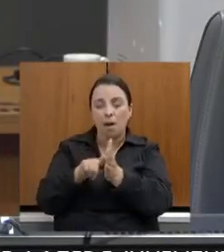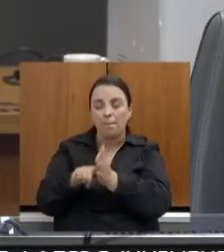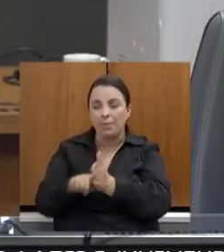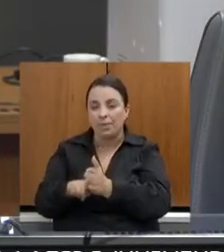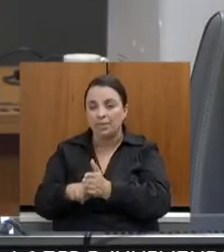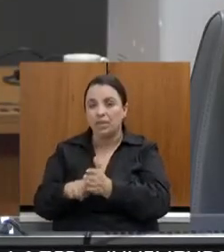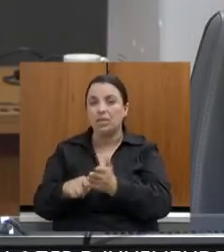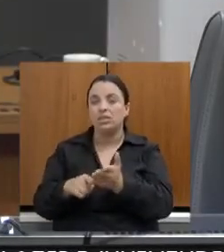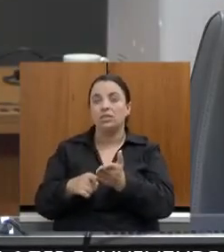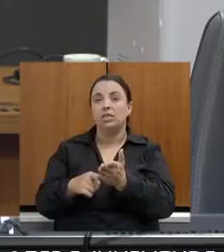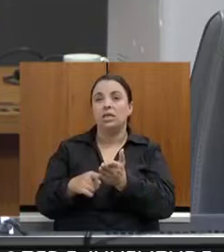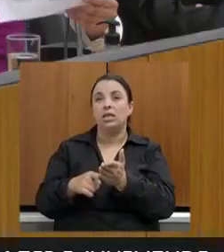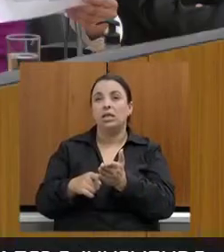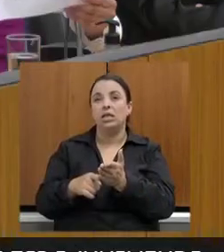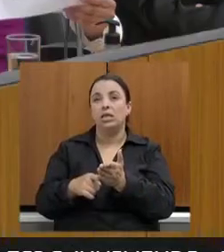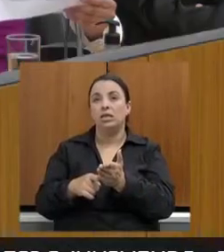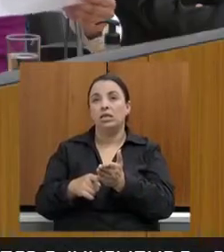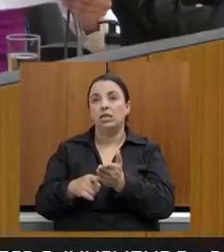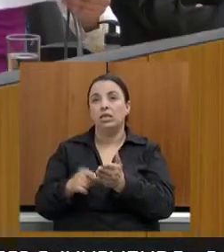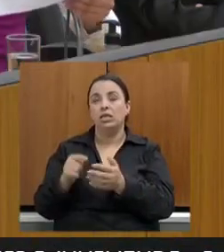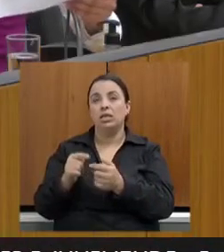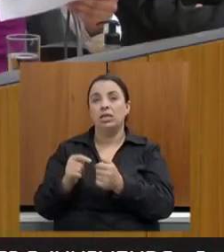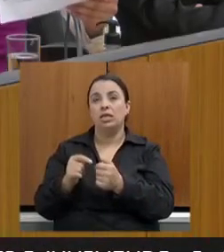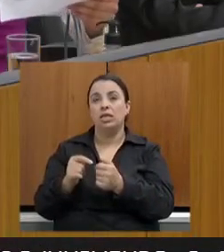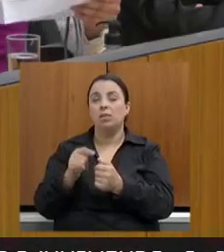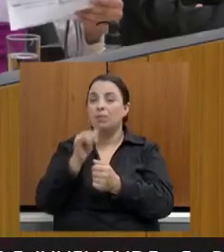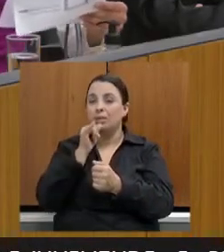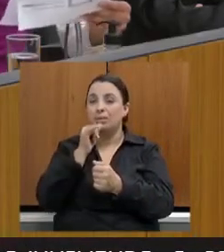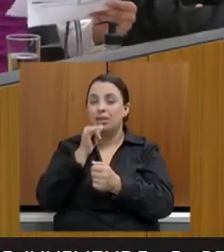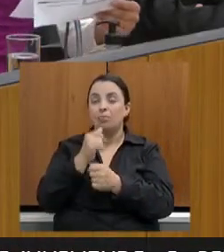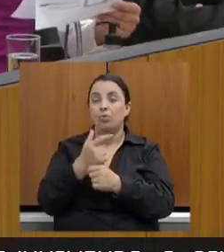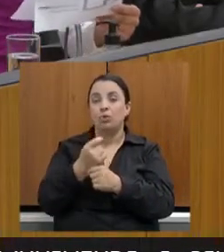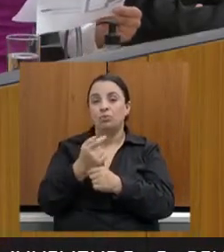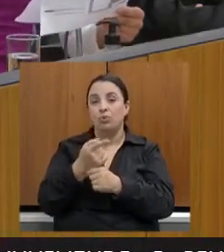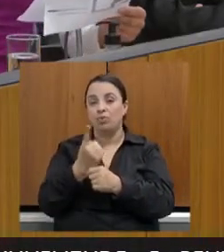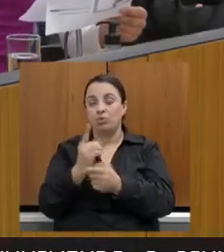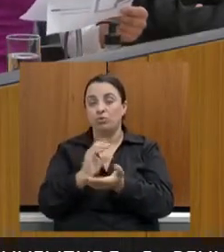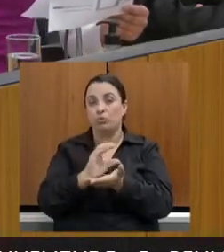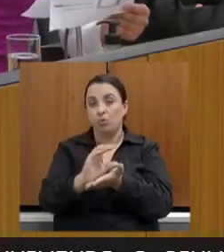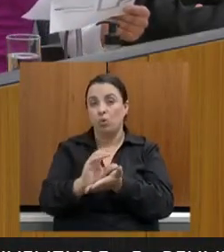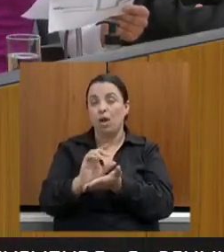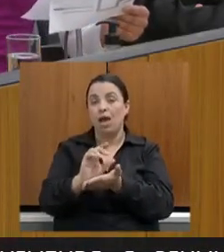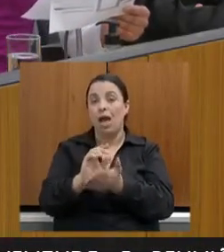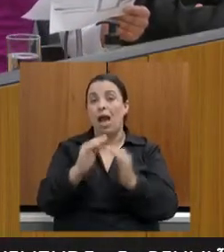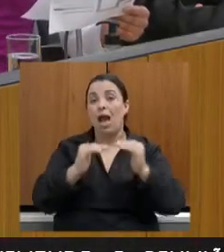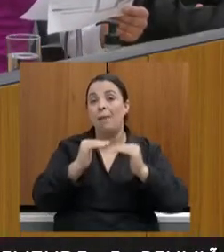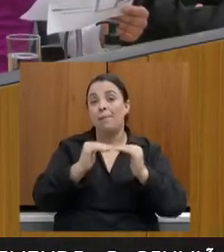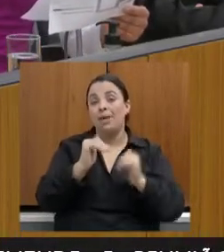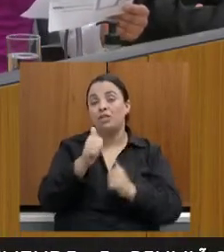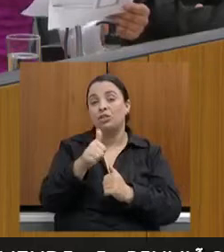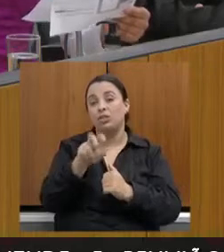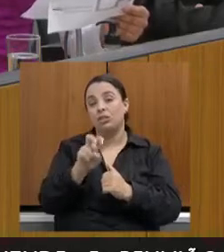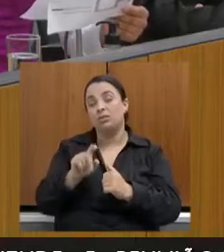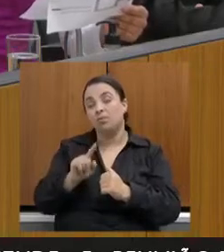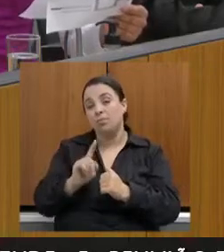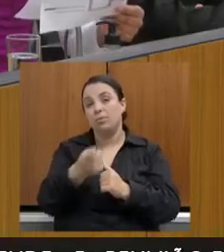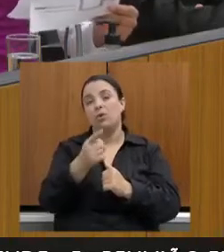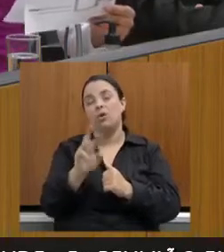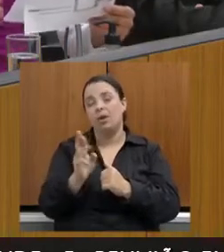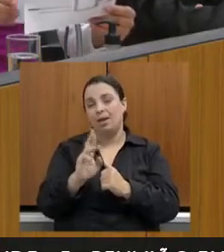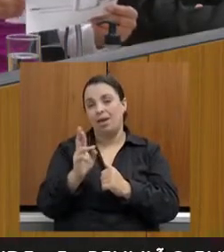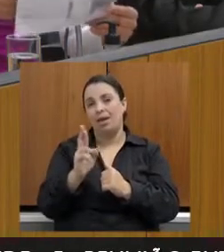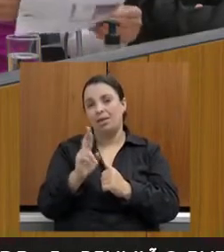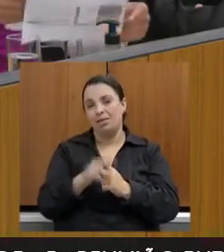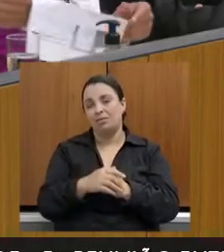ano, para os repassos de 2021, a média foi de 15 mil reais. 15 mil reais.